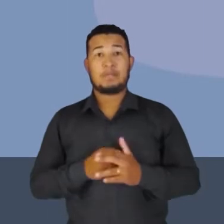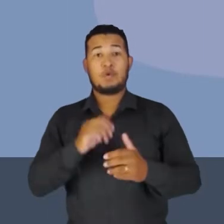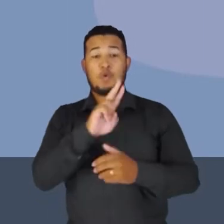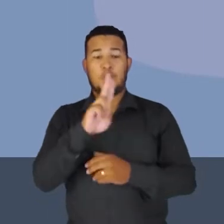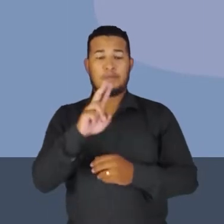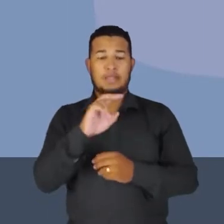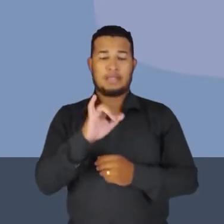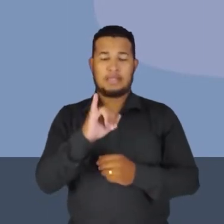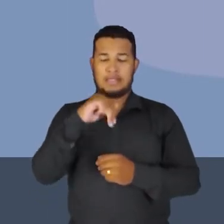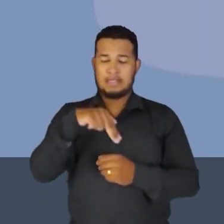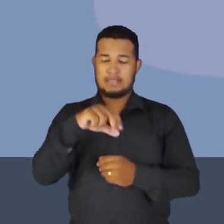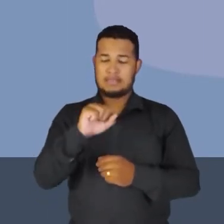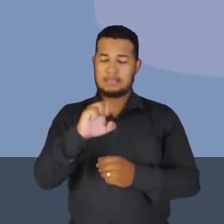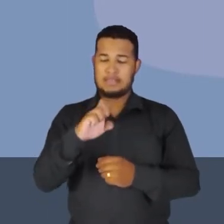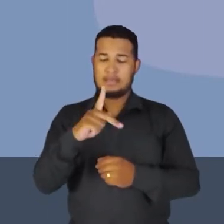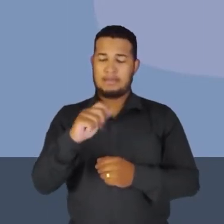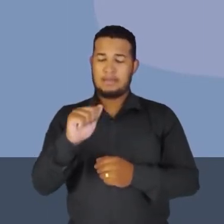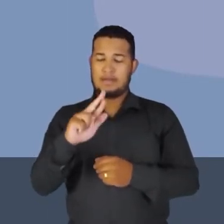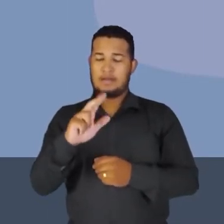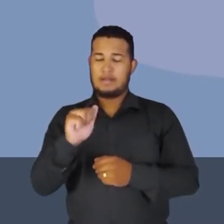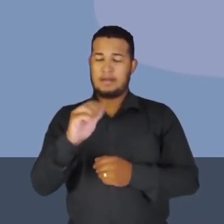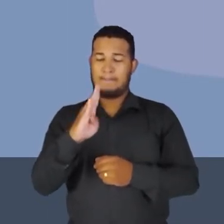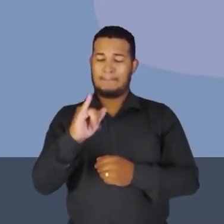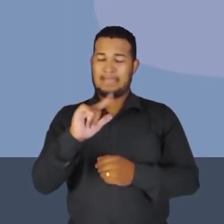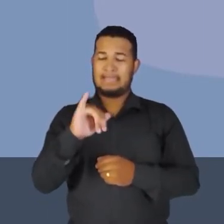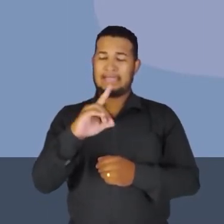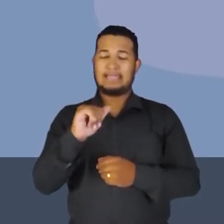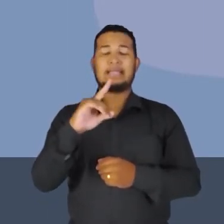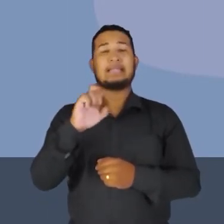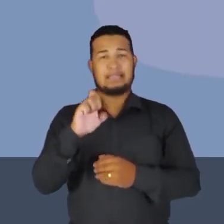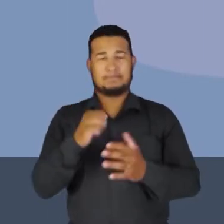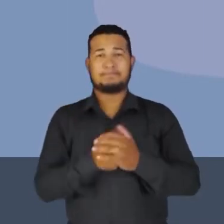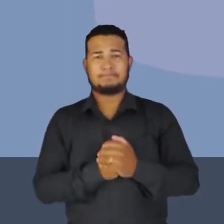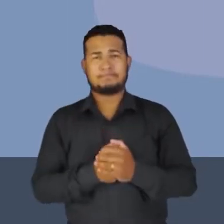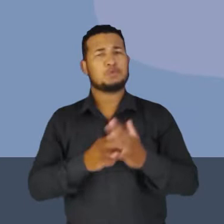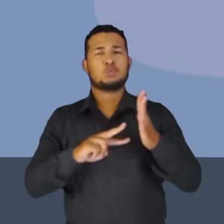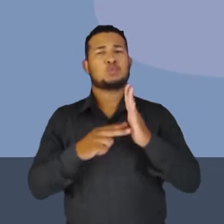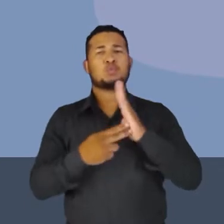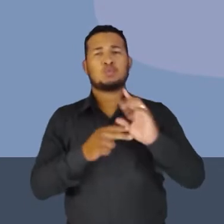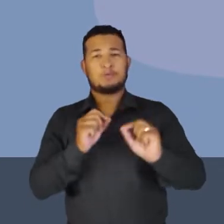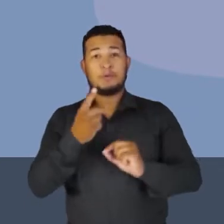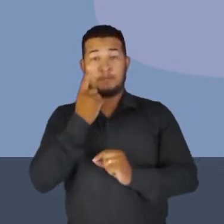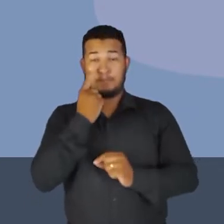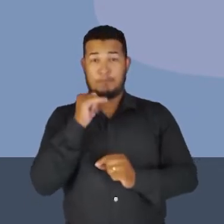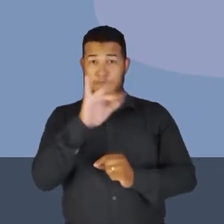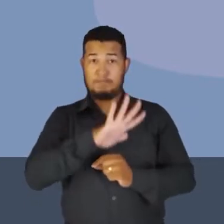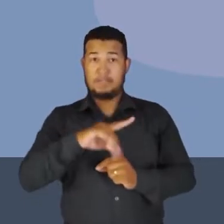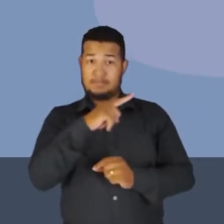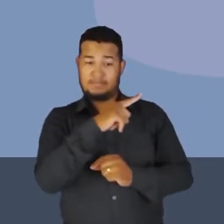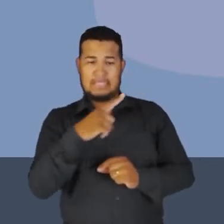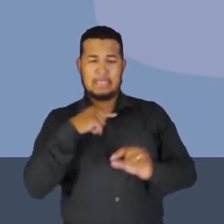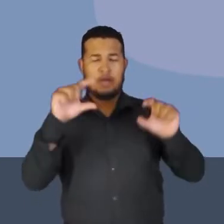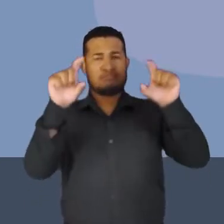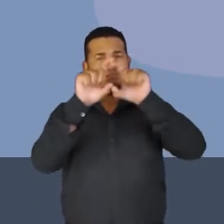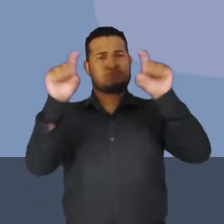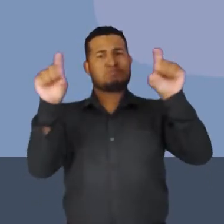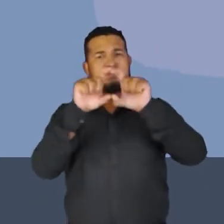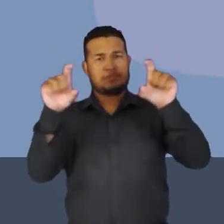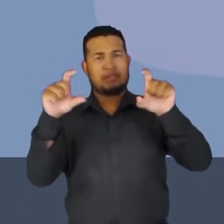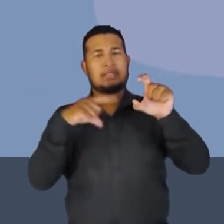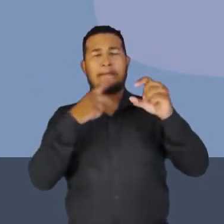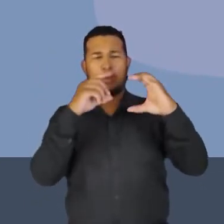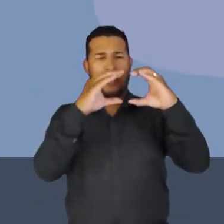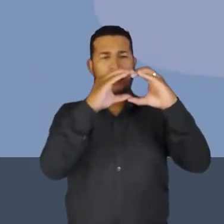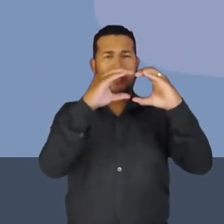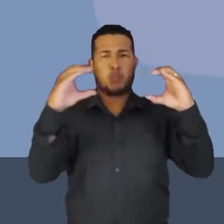Inseparabilidade dos polos magnéticos de um imã. Observe que nessa figura nós temos um imã na parte superior, um imã em forma